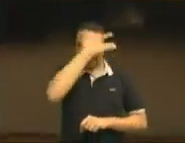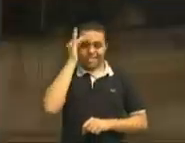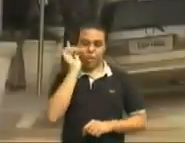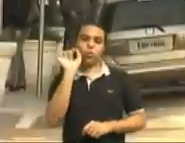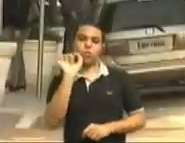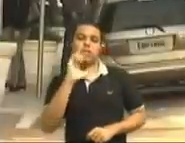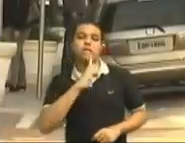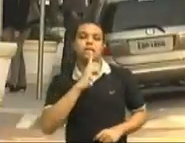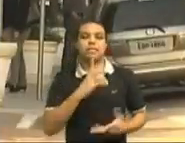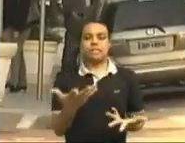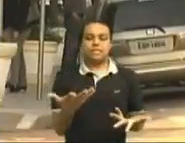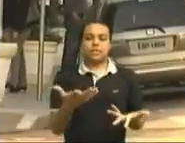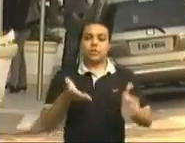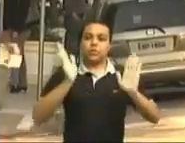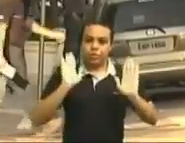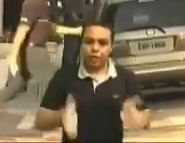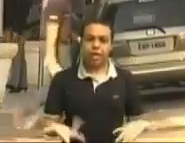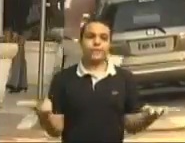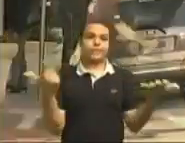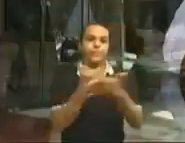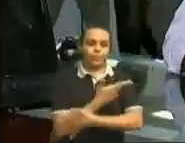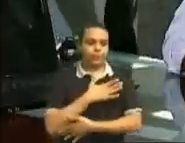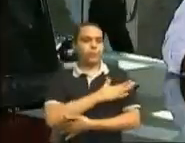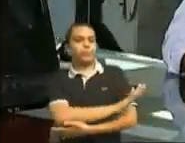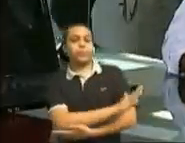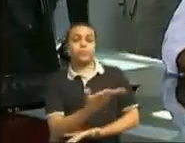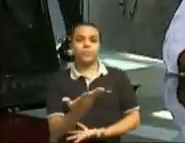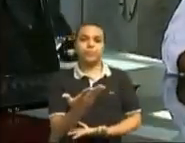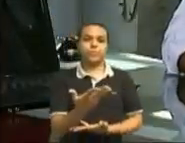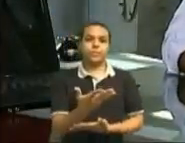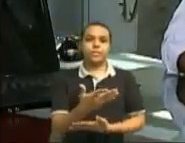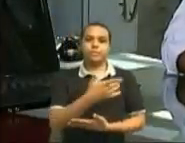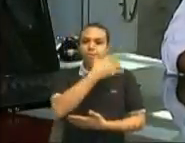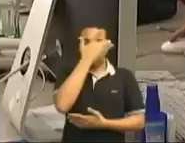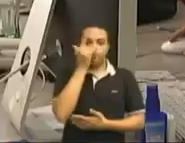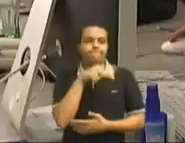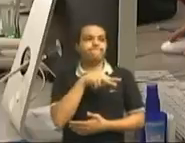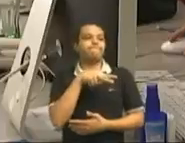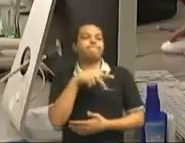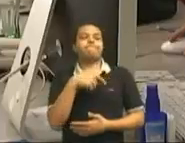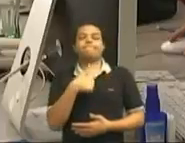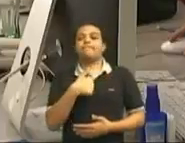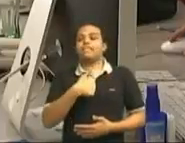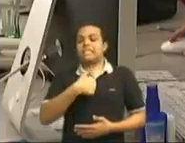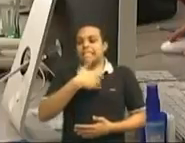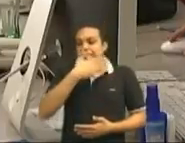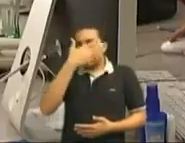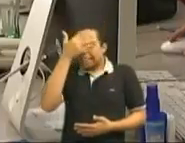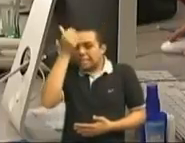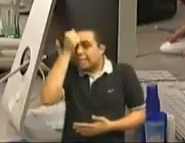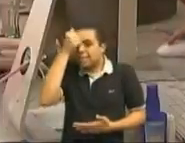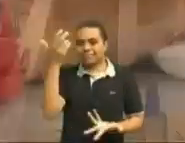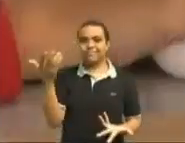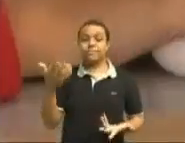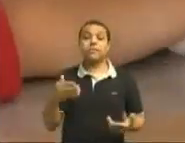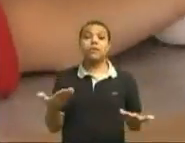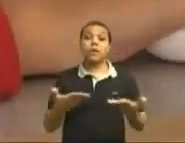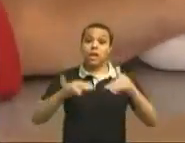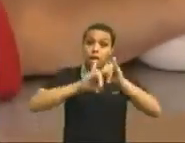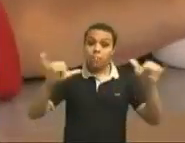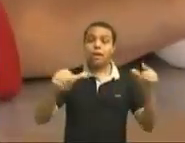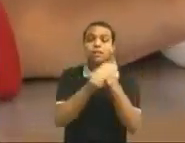tendência ou que já fez, ele toma um puxãozinho de orelha. As campanhas com foco social